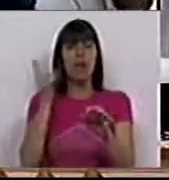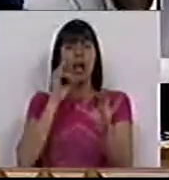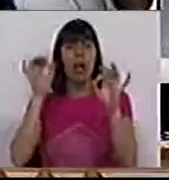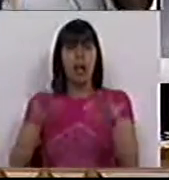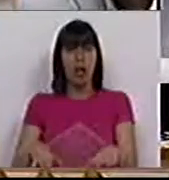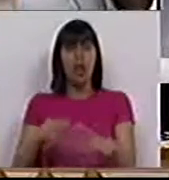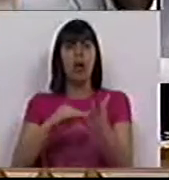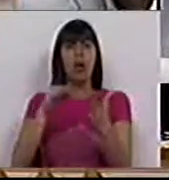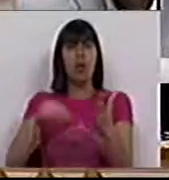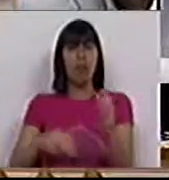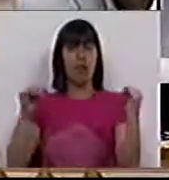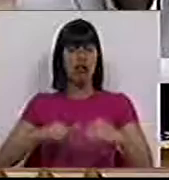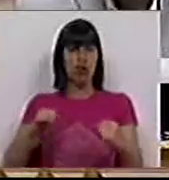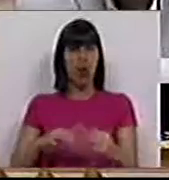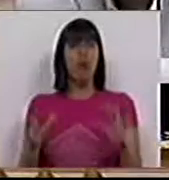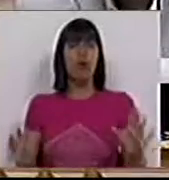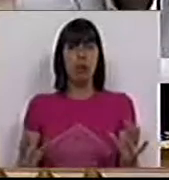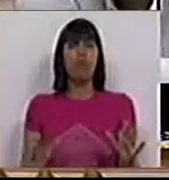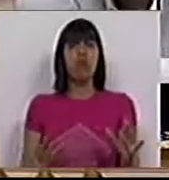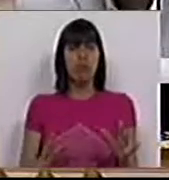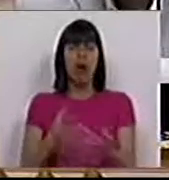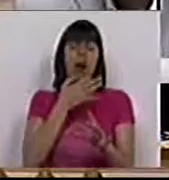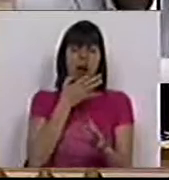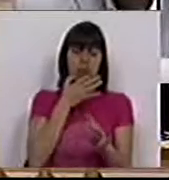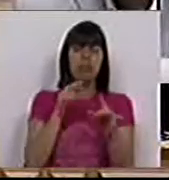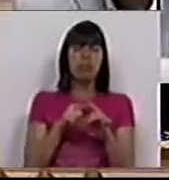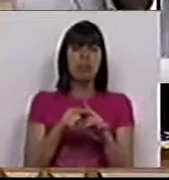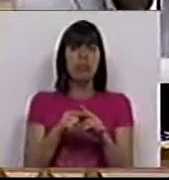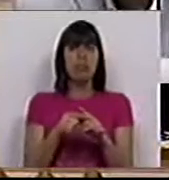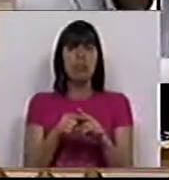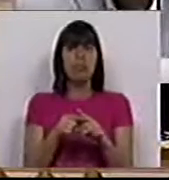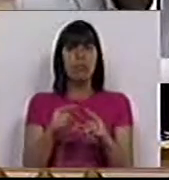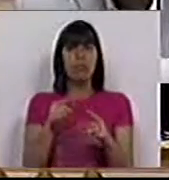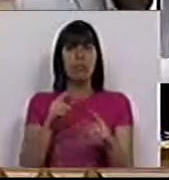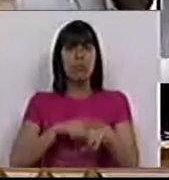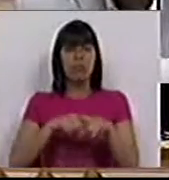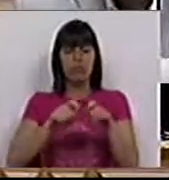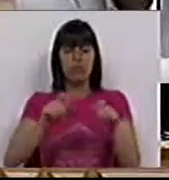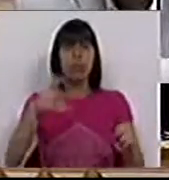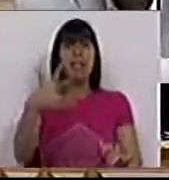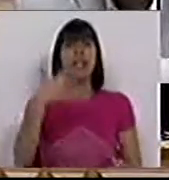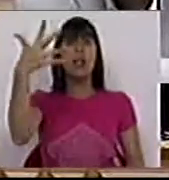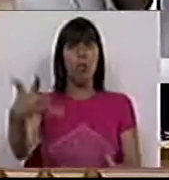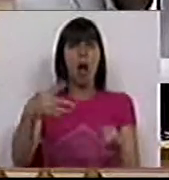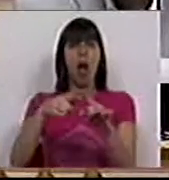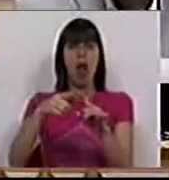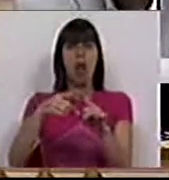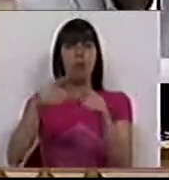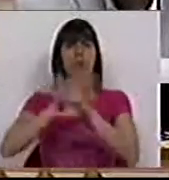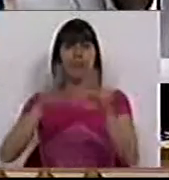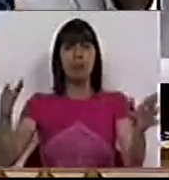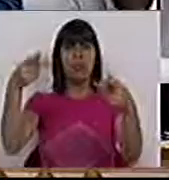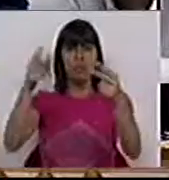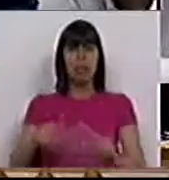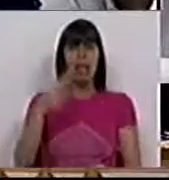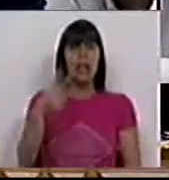caducidade das convenções, ou seja, que passam de ter uma vigência de 5 anos para 3